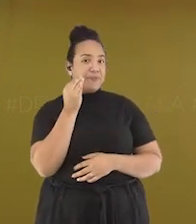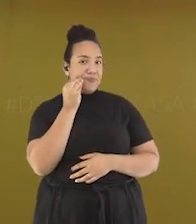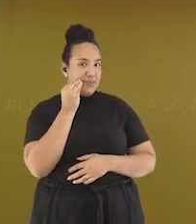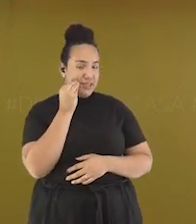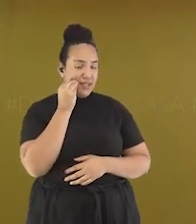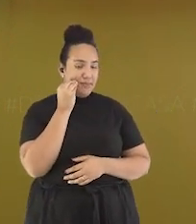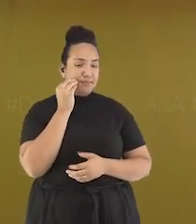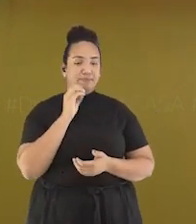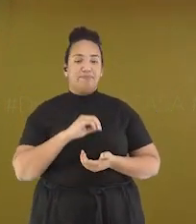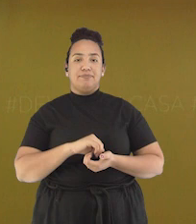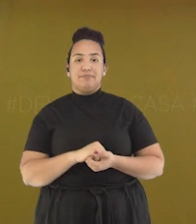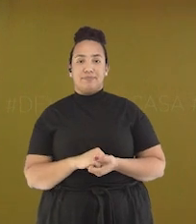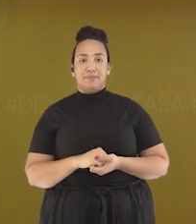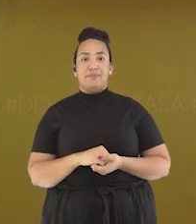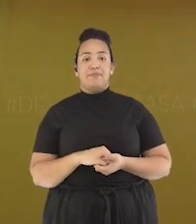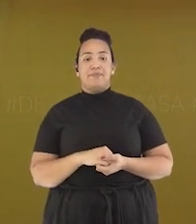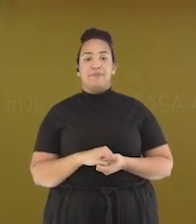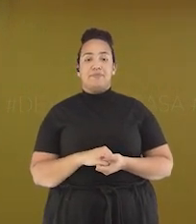Vamos lá!